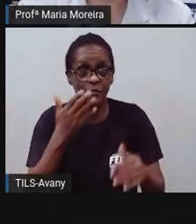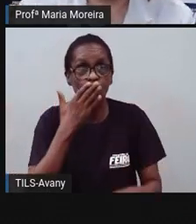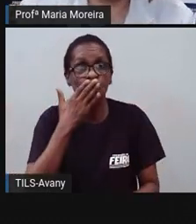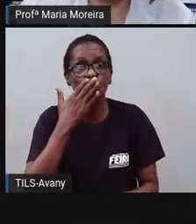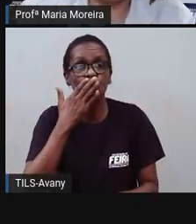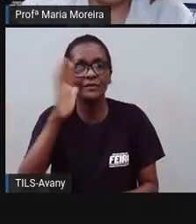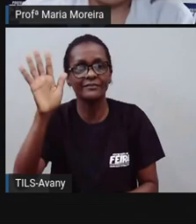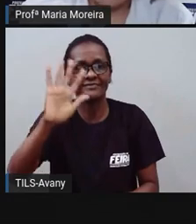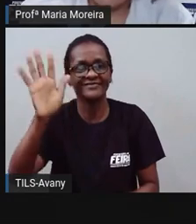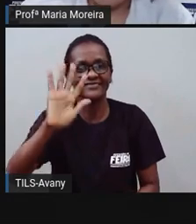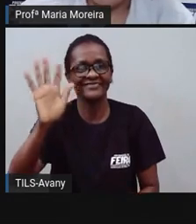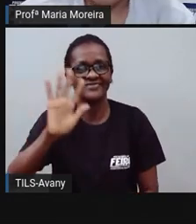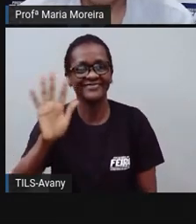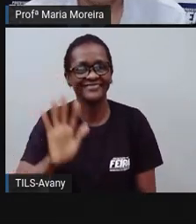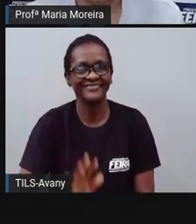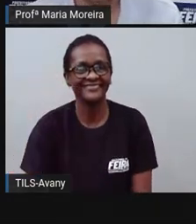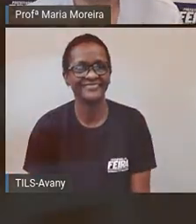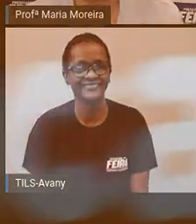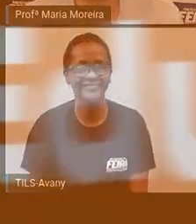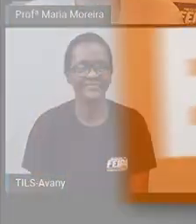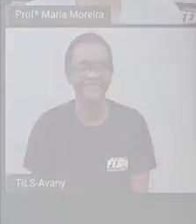a nossa próxima aula.